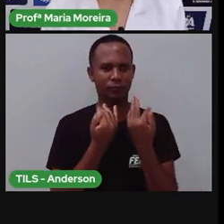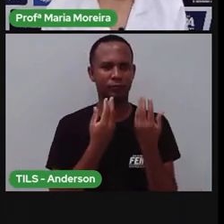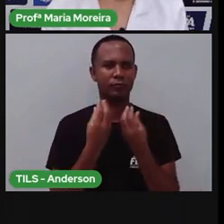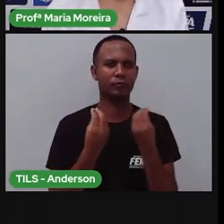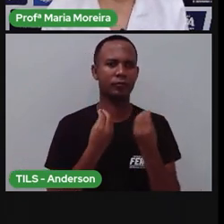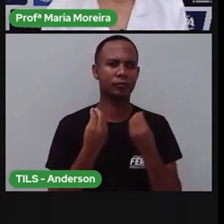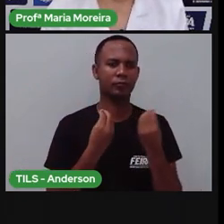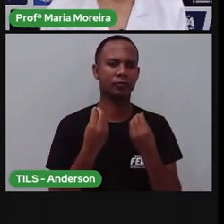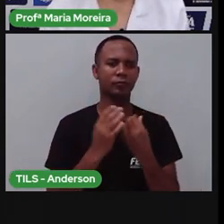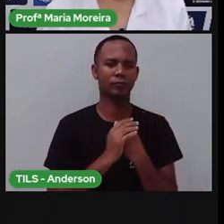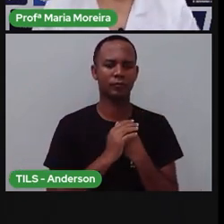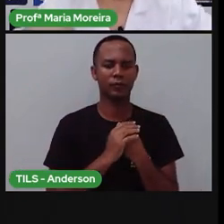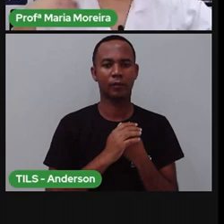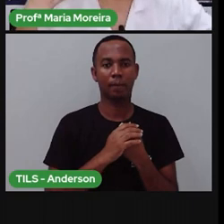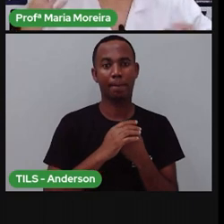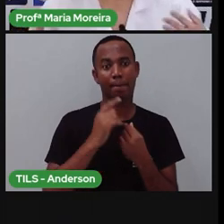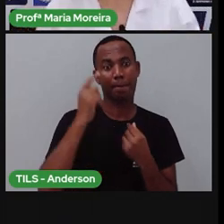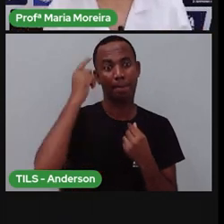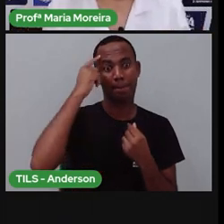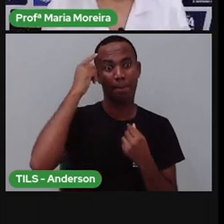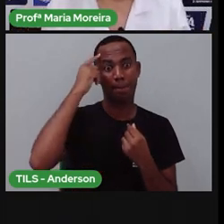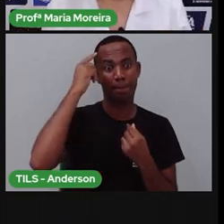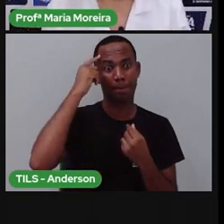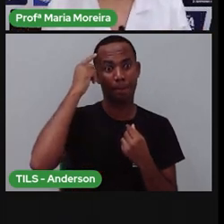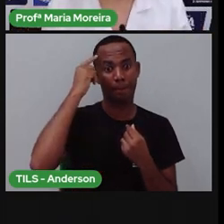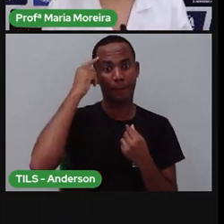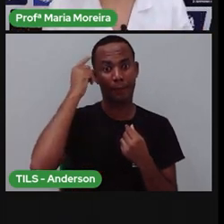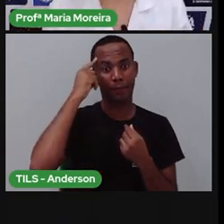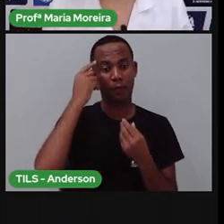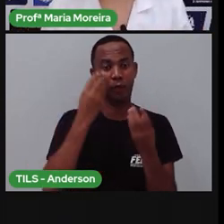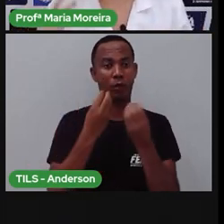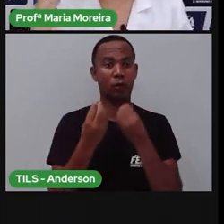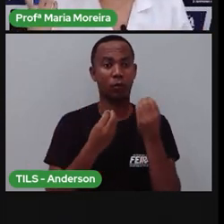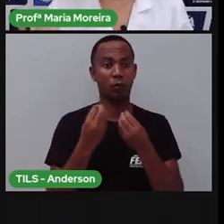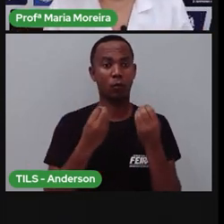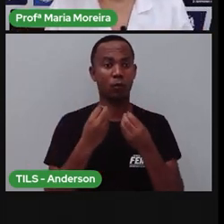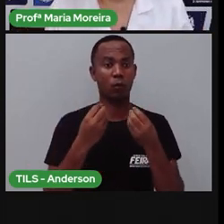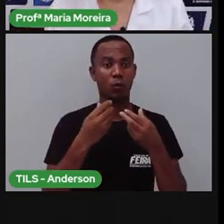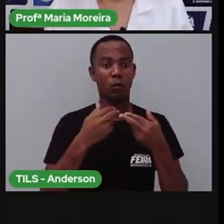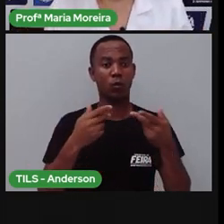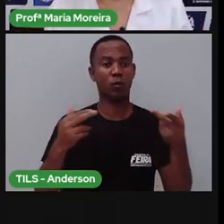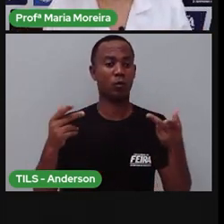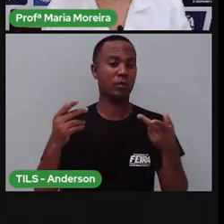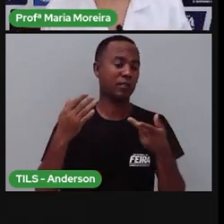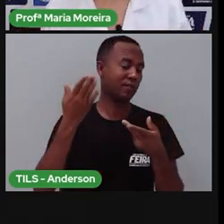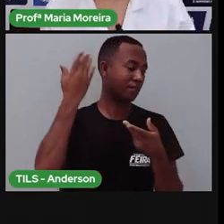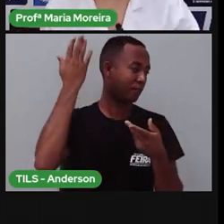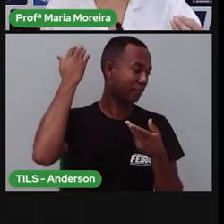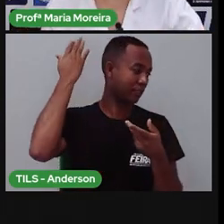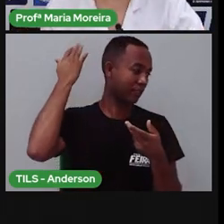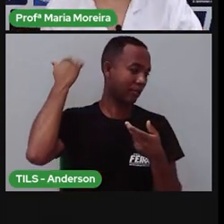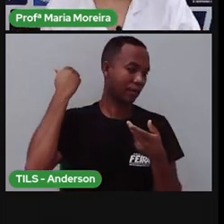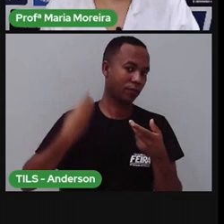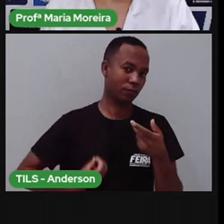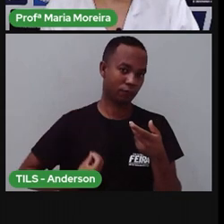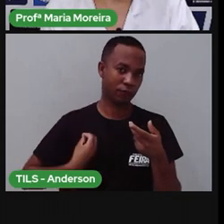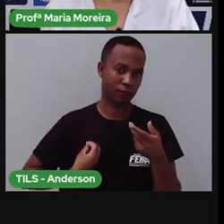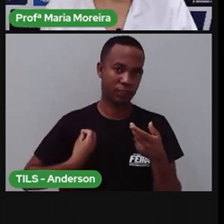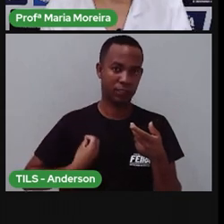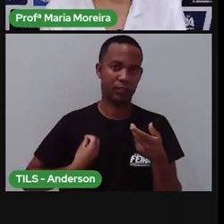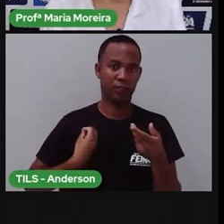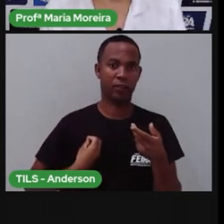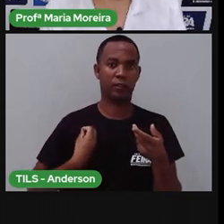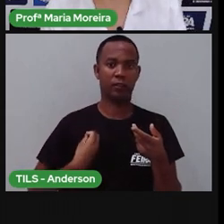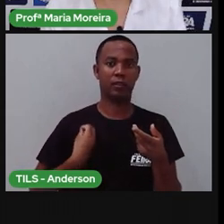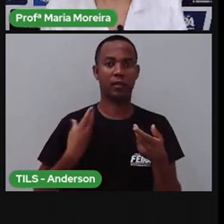memórias, na verdade, elas são construídas por várias coisas, né? Por coisas que vivenciamos, né? Aí ele fala do